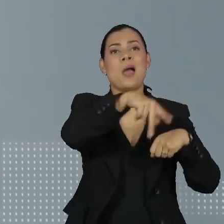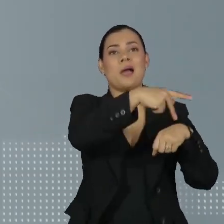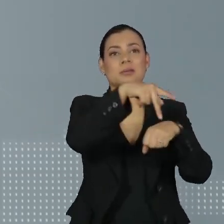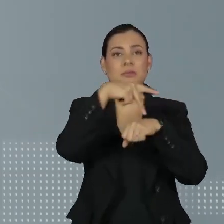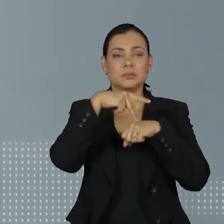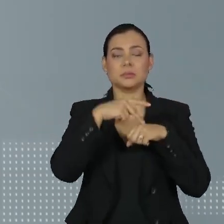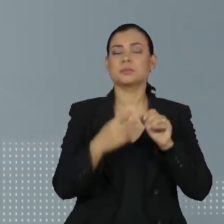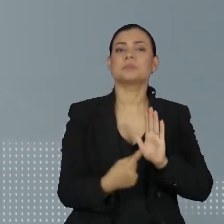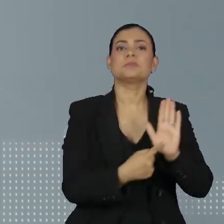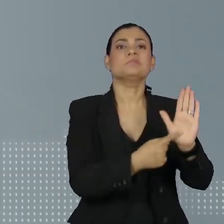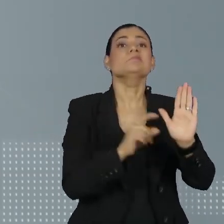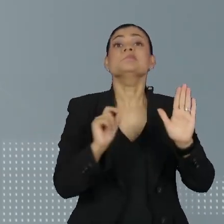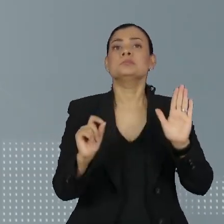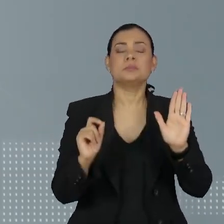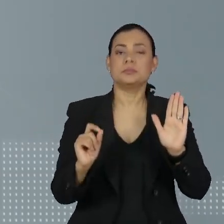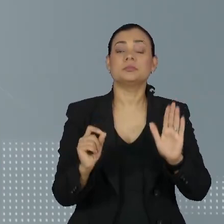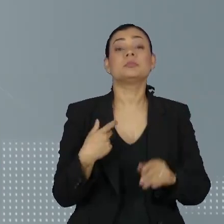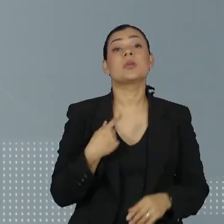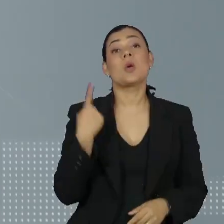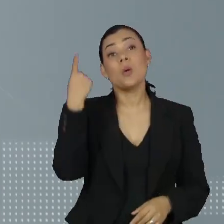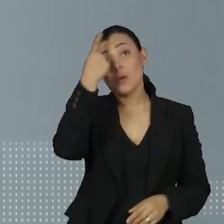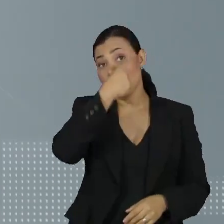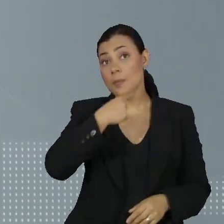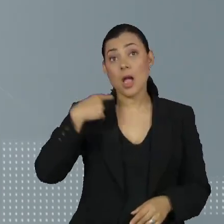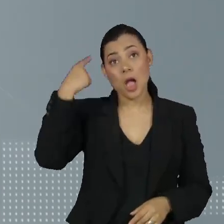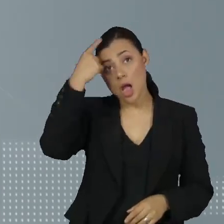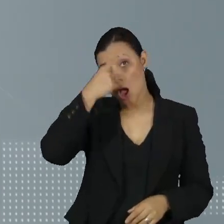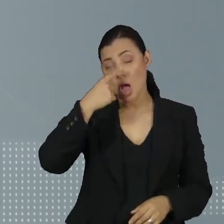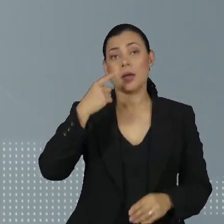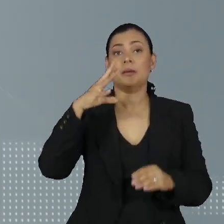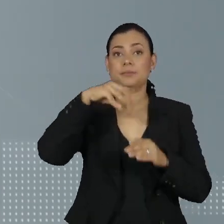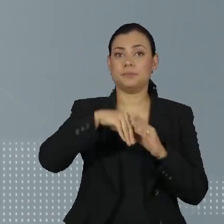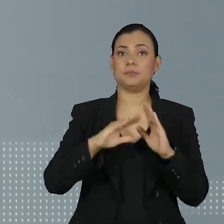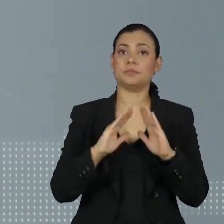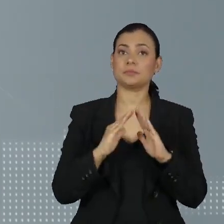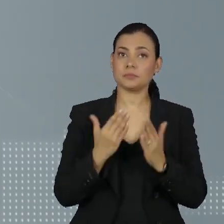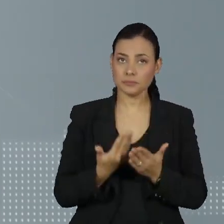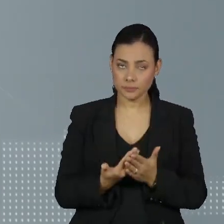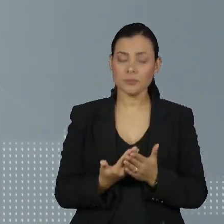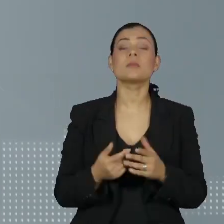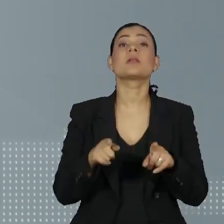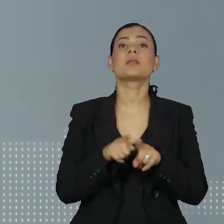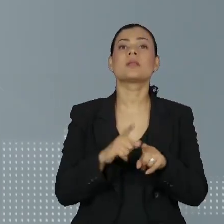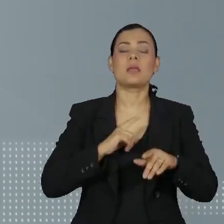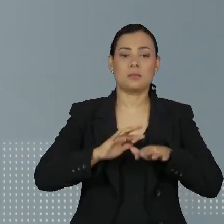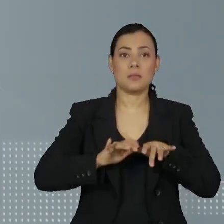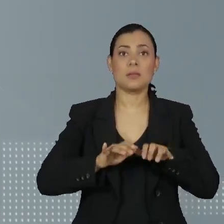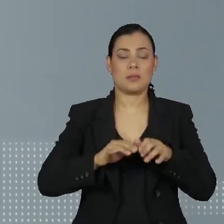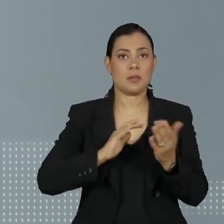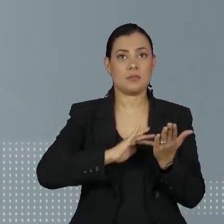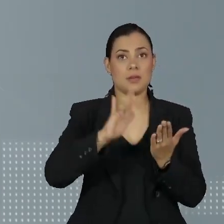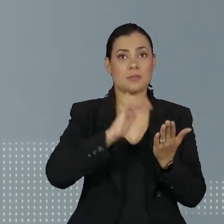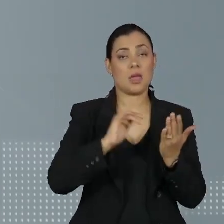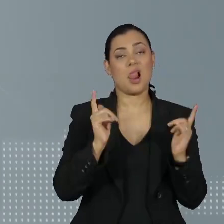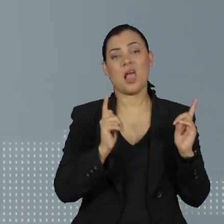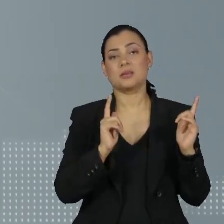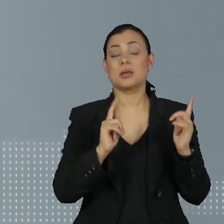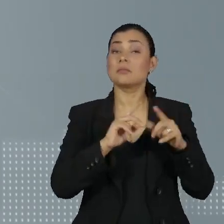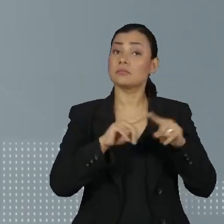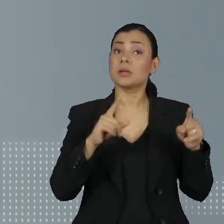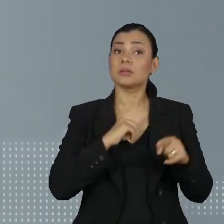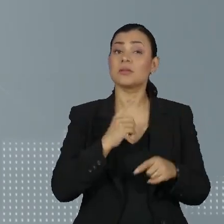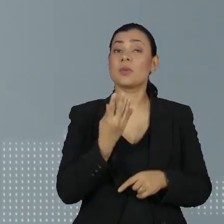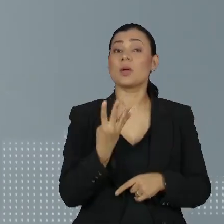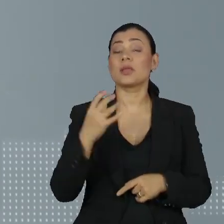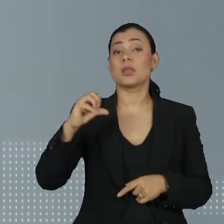mostraram que aqueles que passam até uma hora por dia na escola em dispositivos digitais para lazer, obtiveram